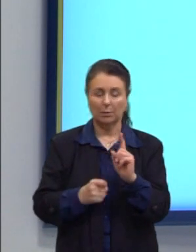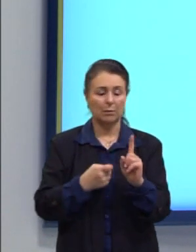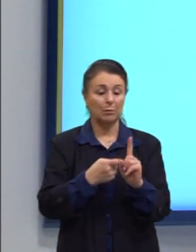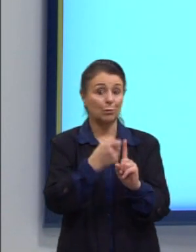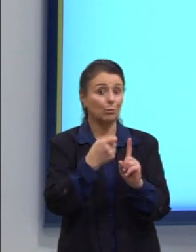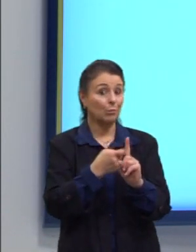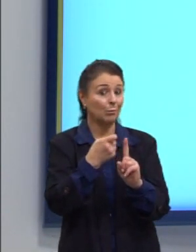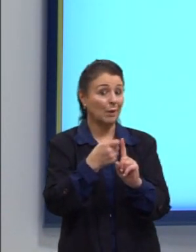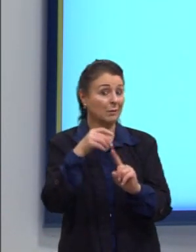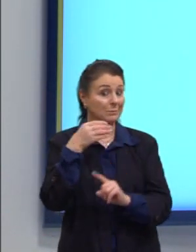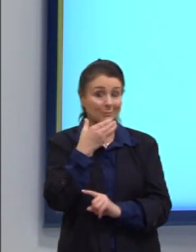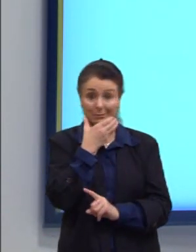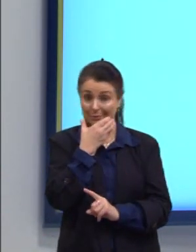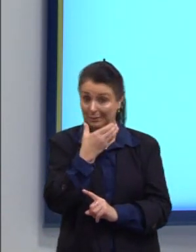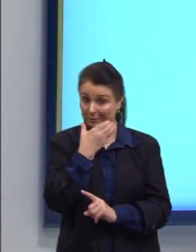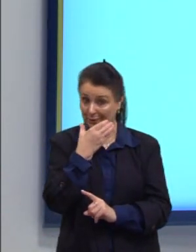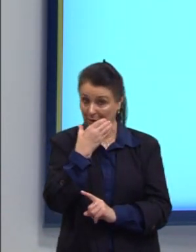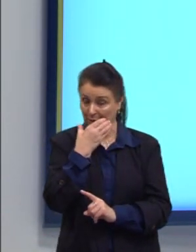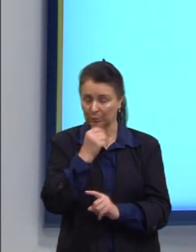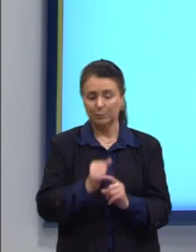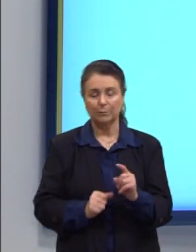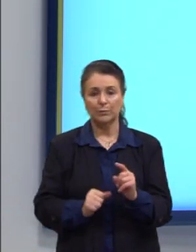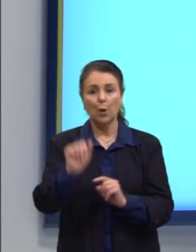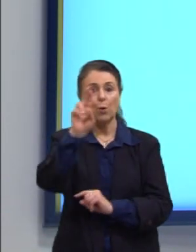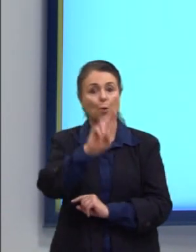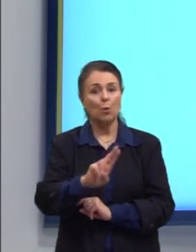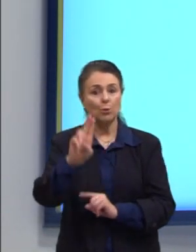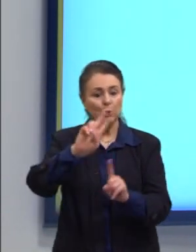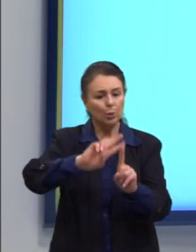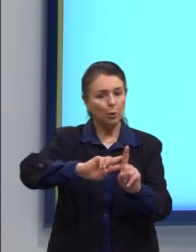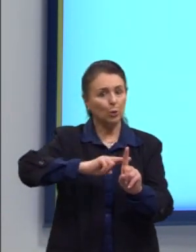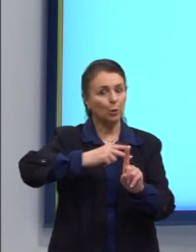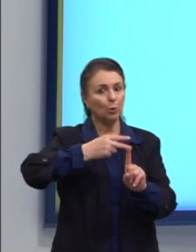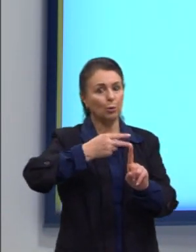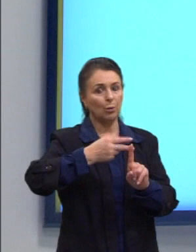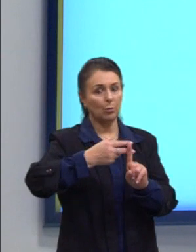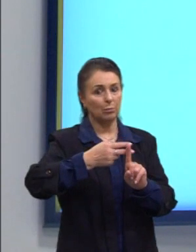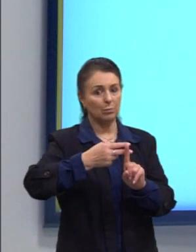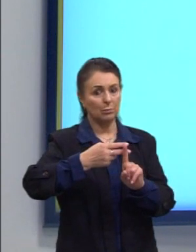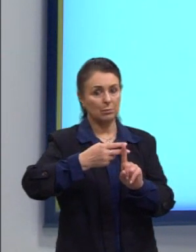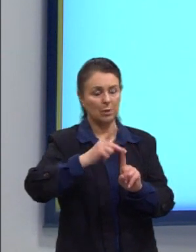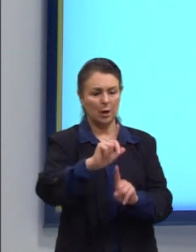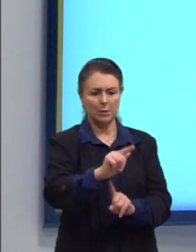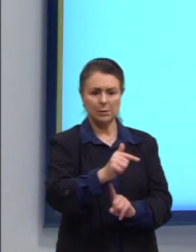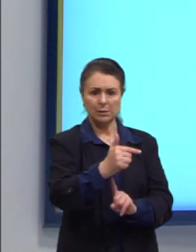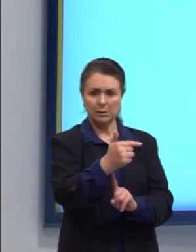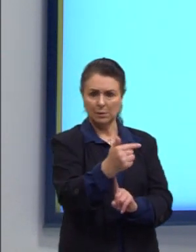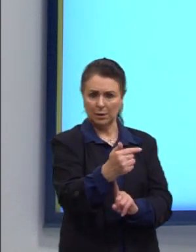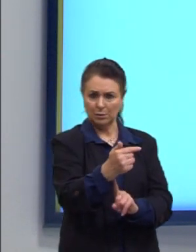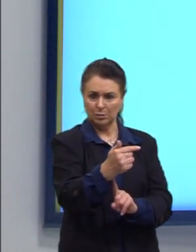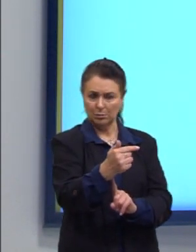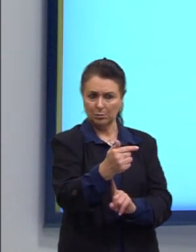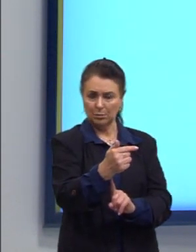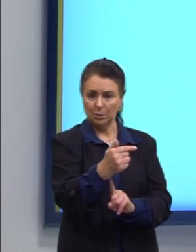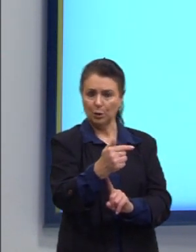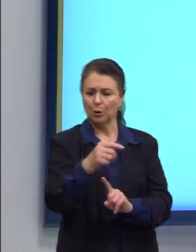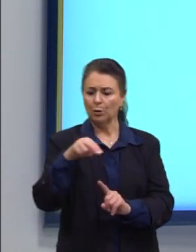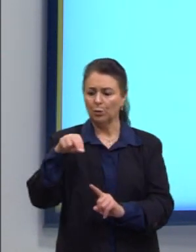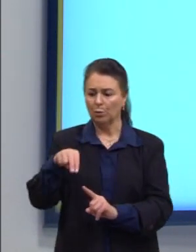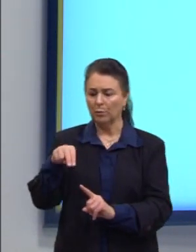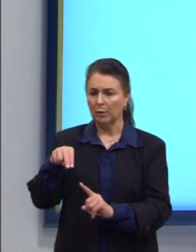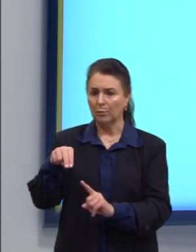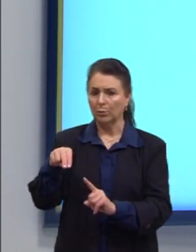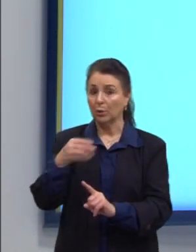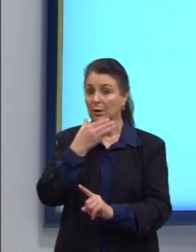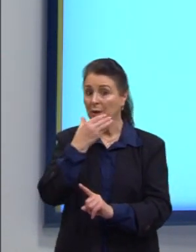dezembro, o mês seguinte, o consumo dobrou. Então, era 7 metros cúbicos em novembro, em dezembro